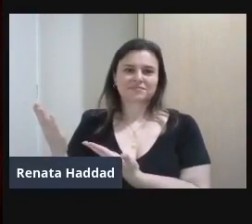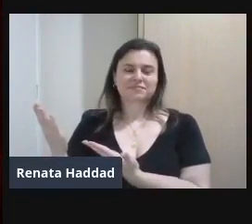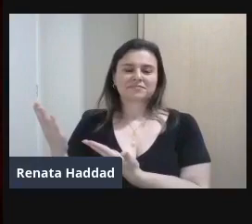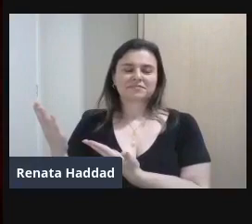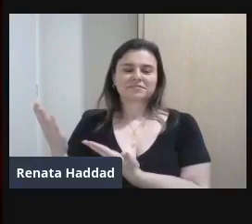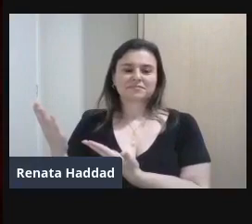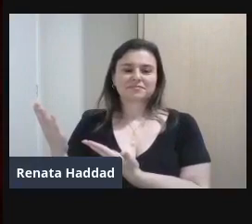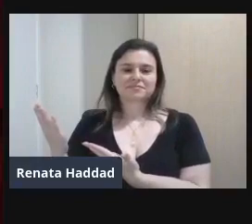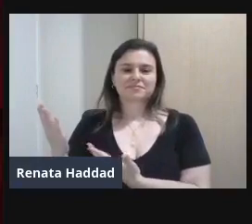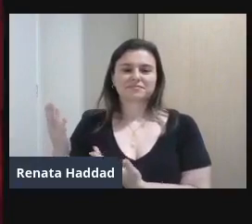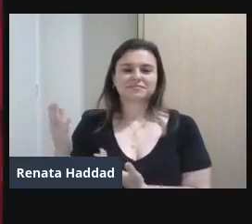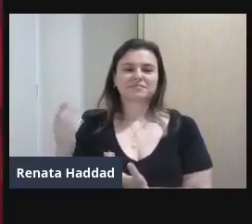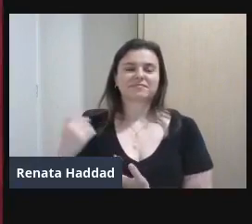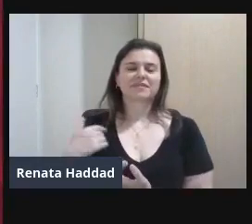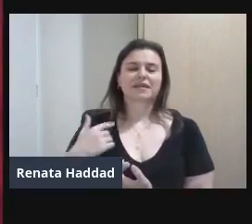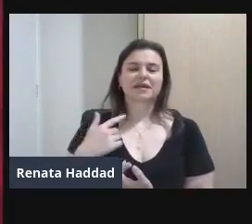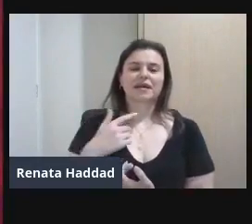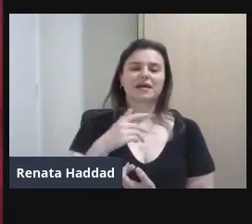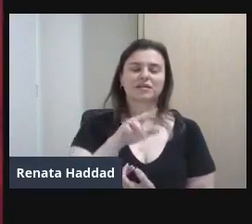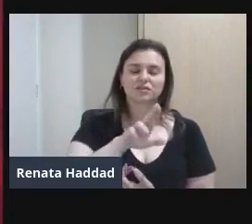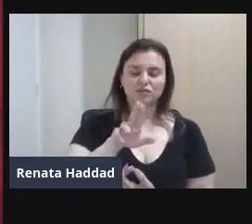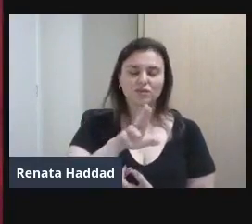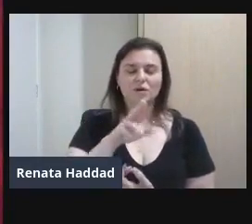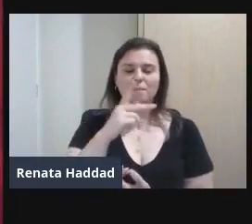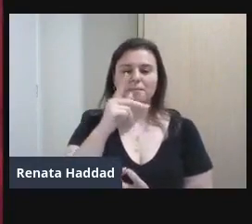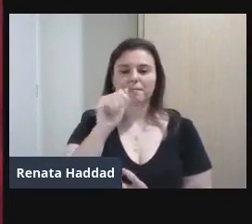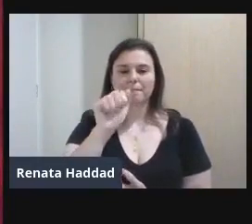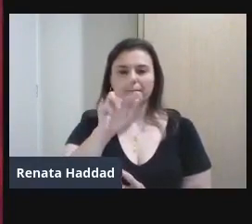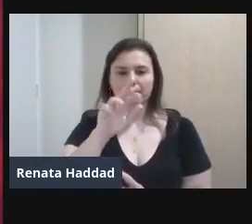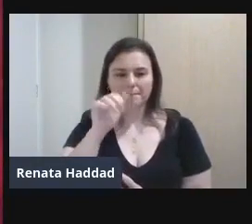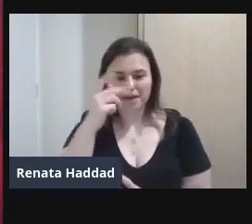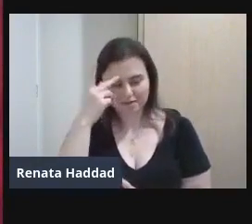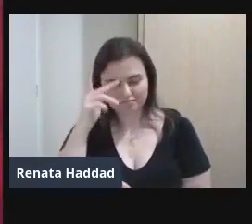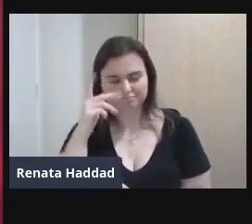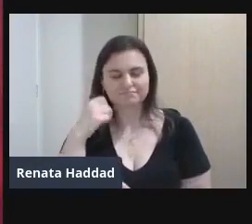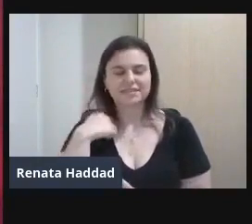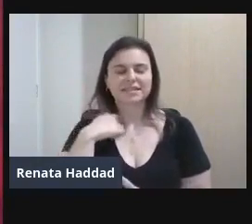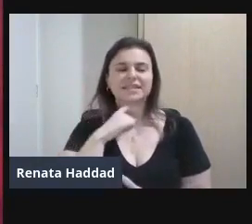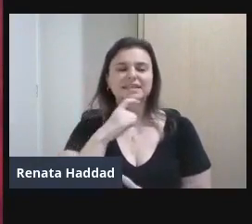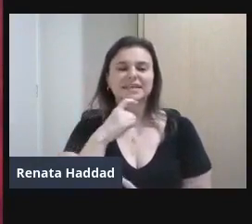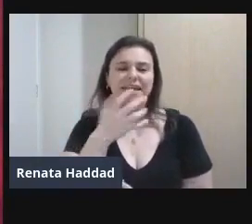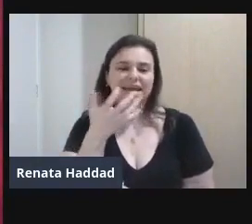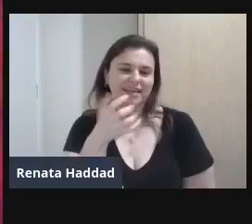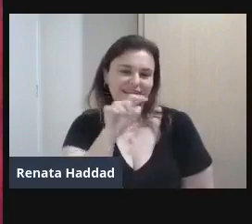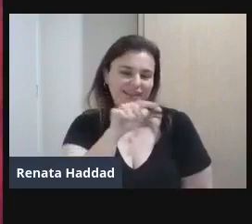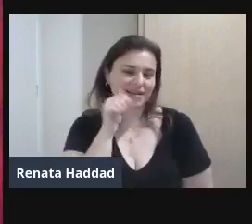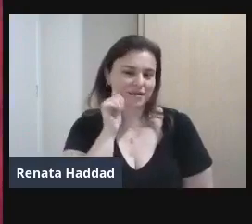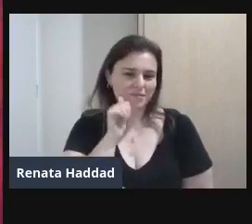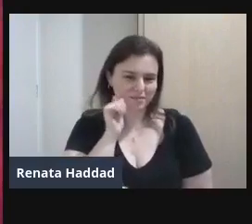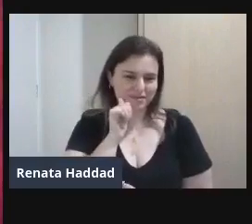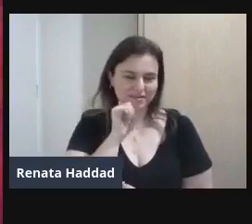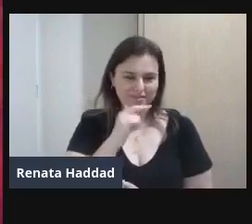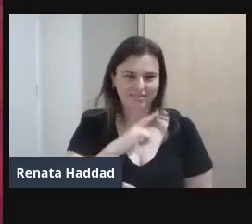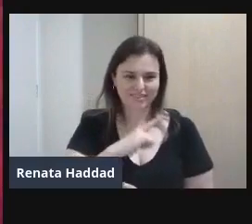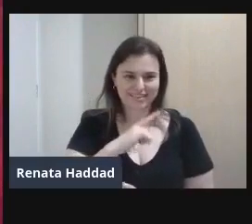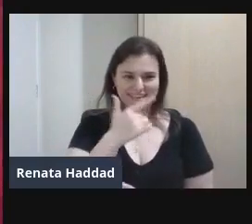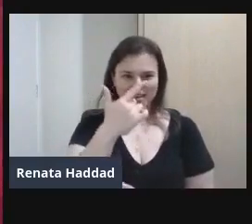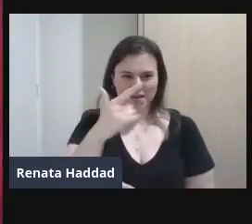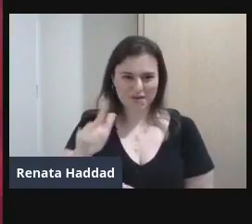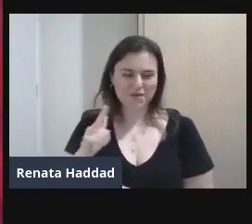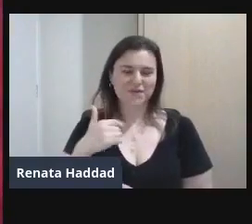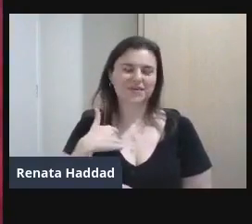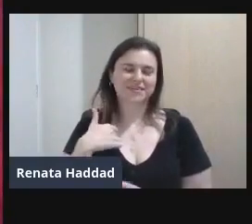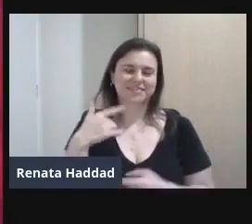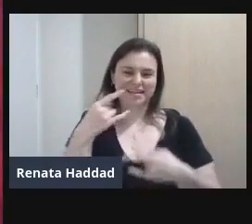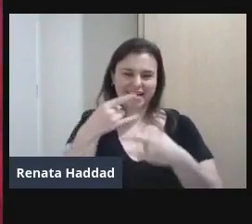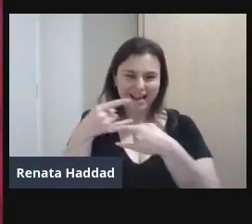chama Para que ninguém A quisesse E aí A gente teria Uma outra live Só para falar Deste